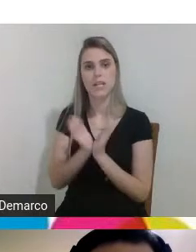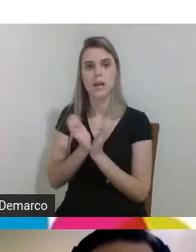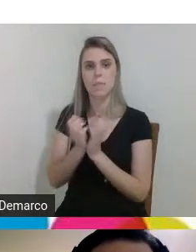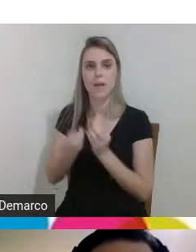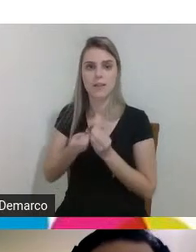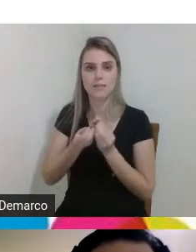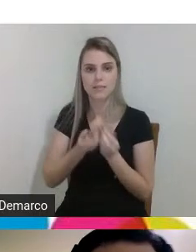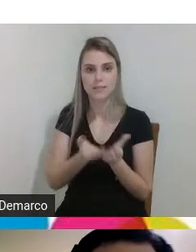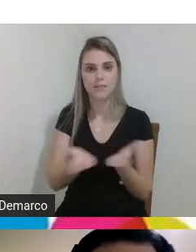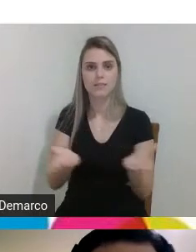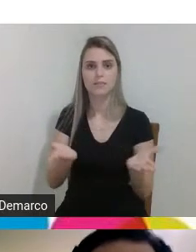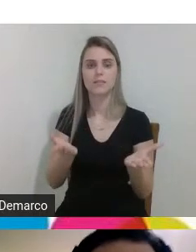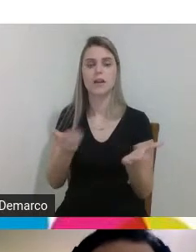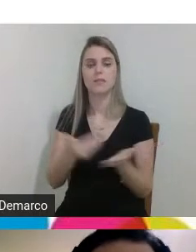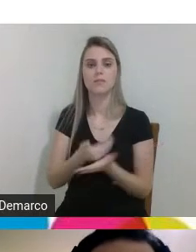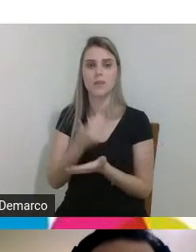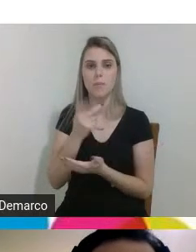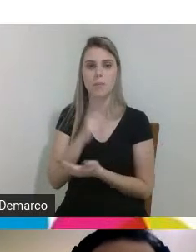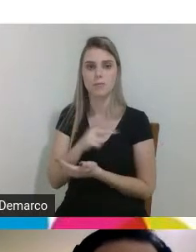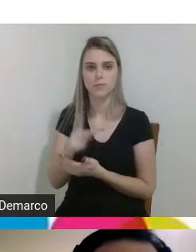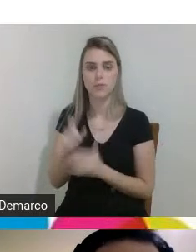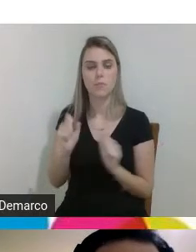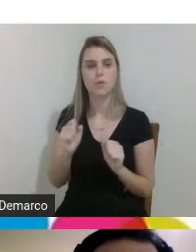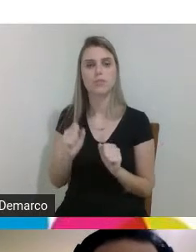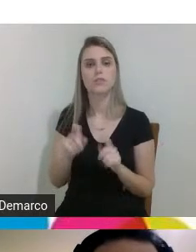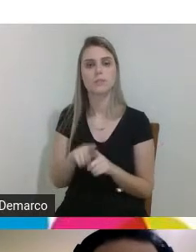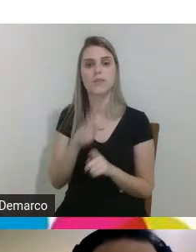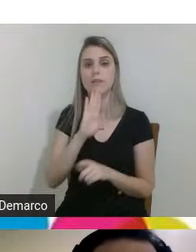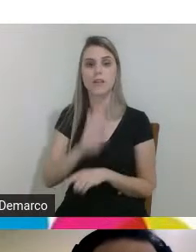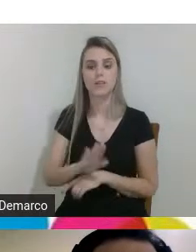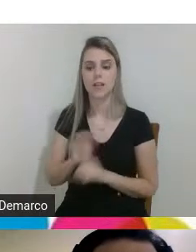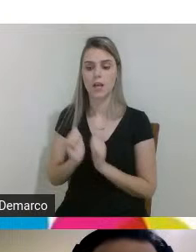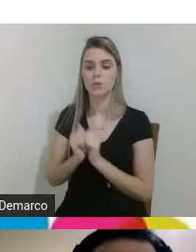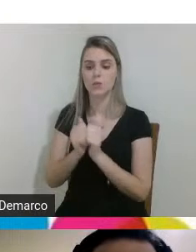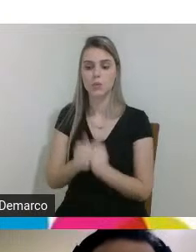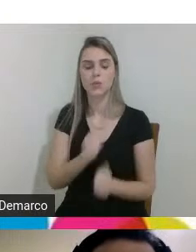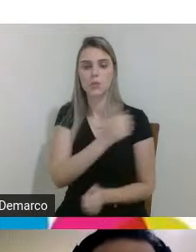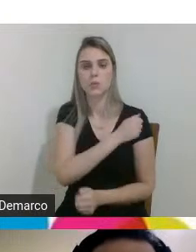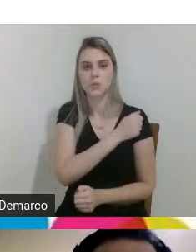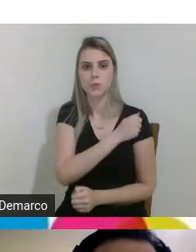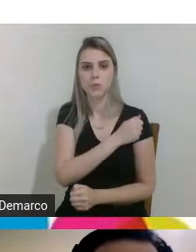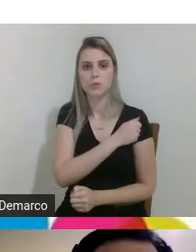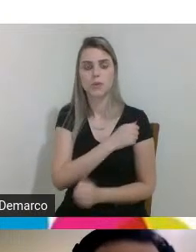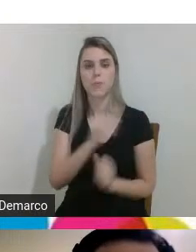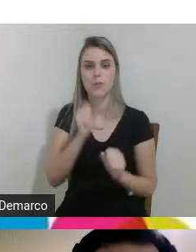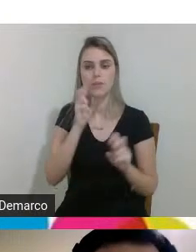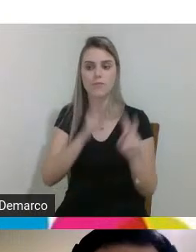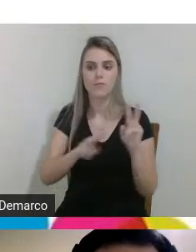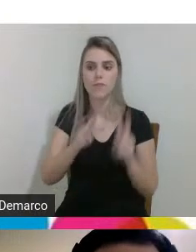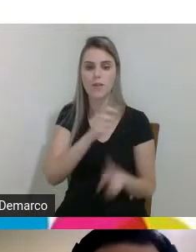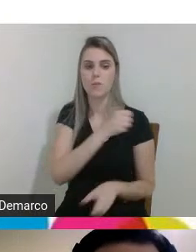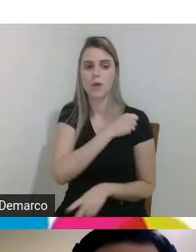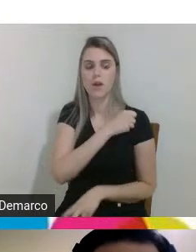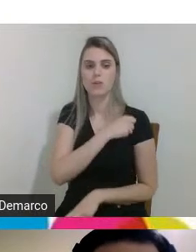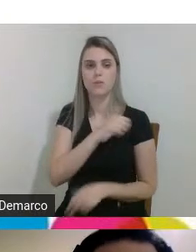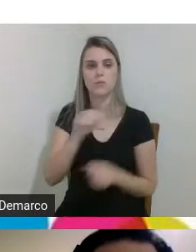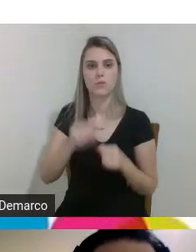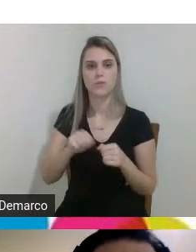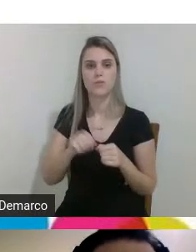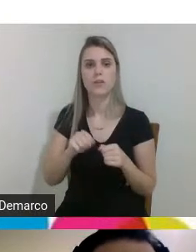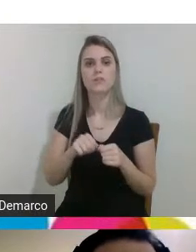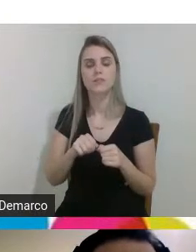para as professoras e poder passar uma tarde lá junto com esses alunos poder ver os alunos realizando